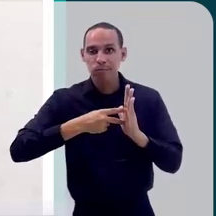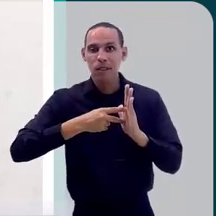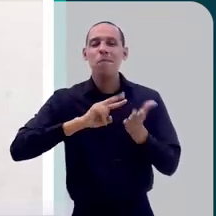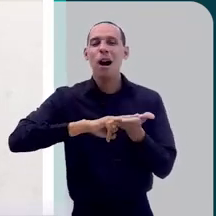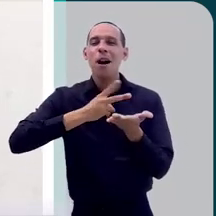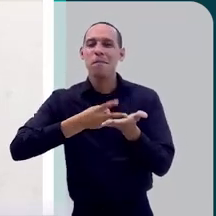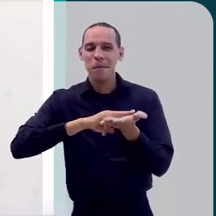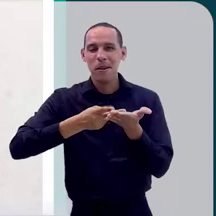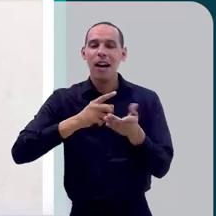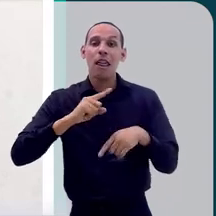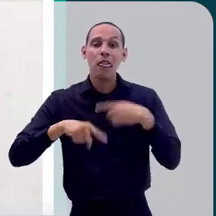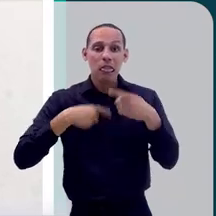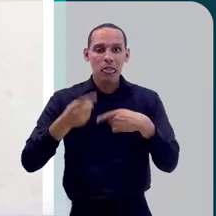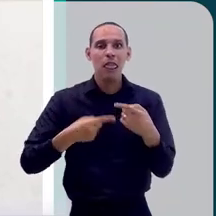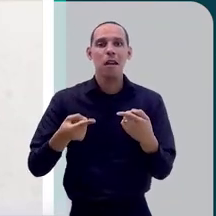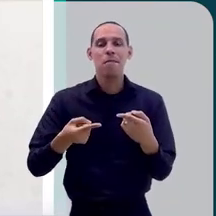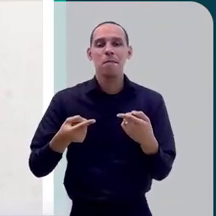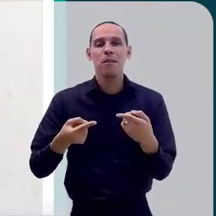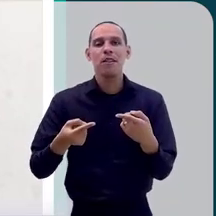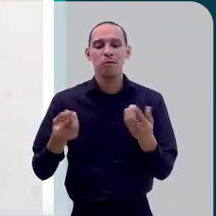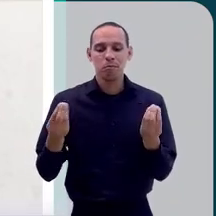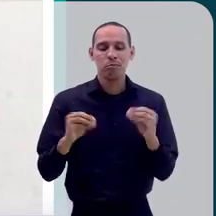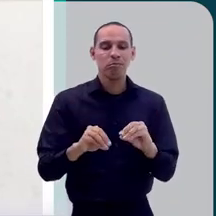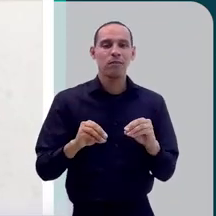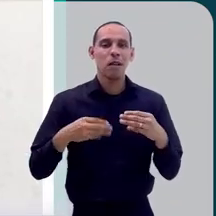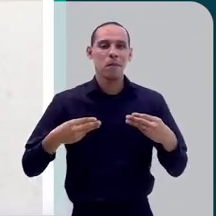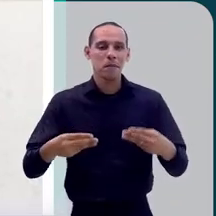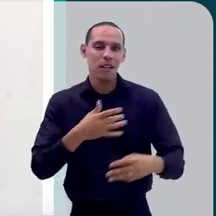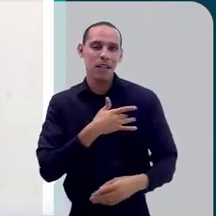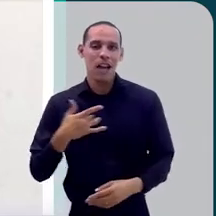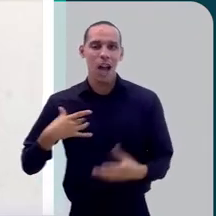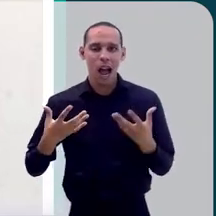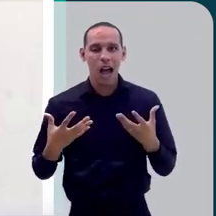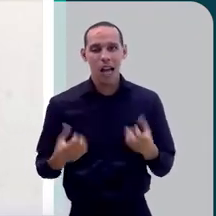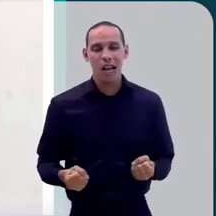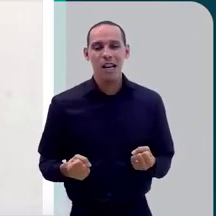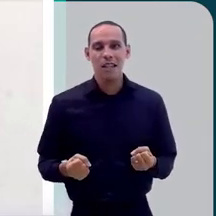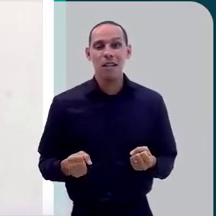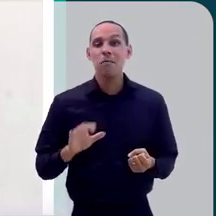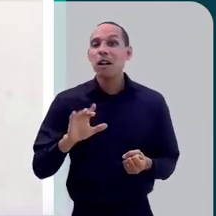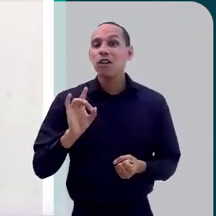autorizada pelo Ministério da Saúde. e a previsão para isso é 2025.